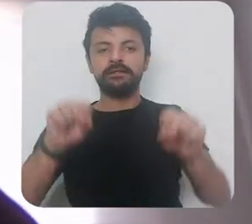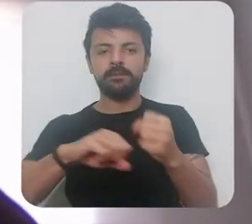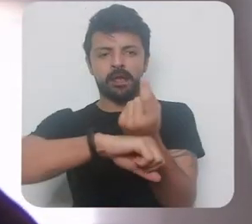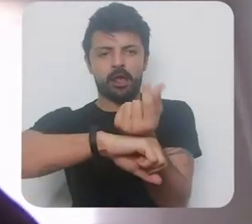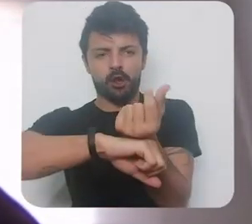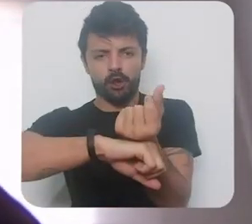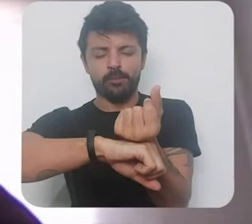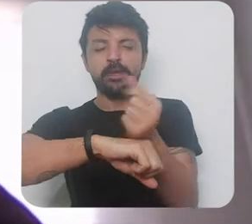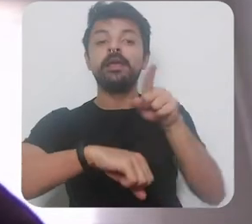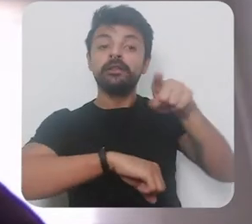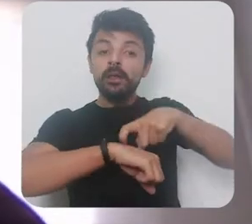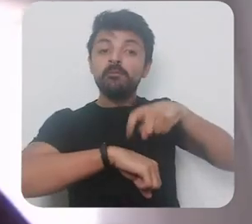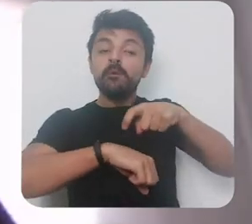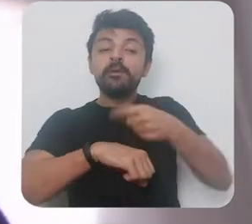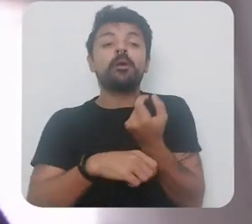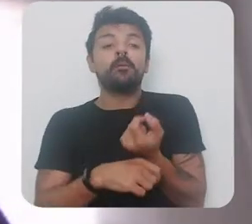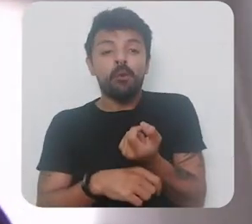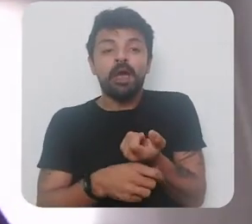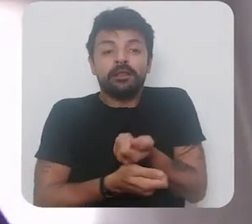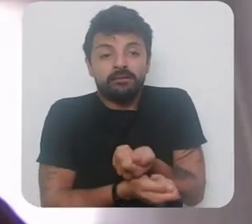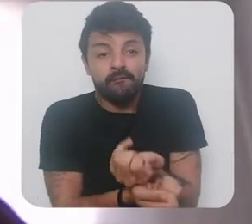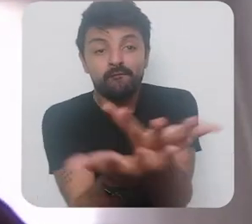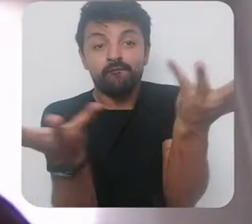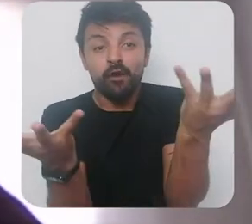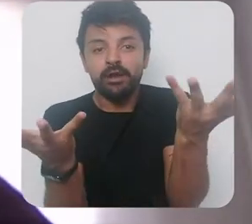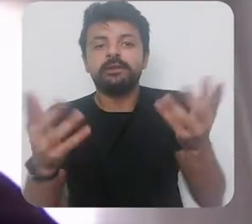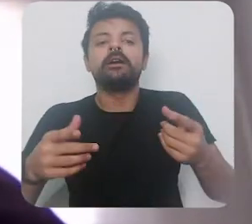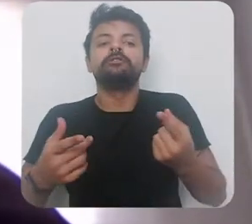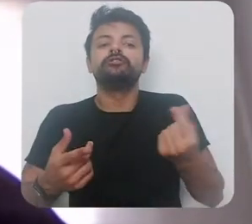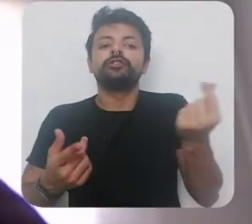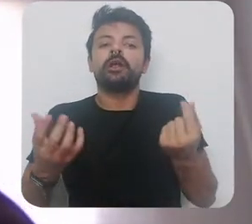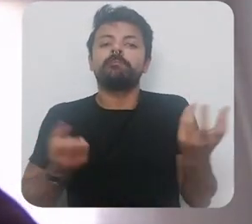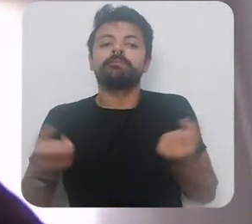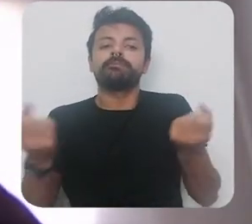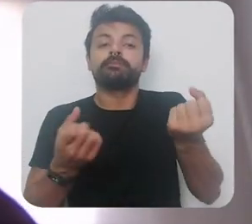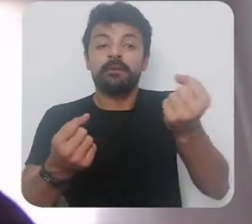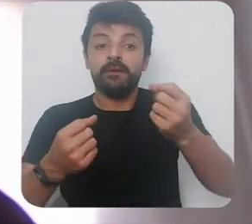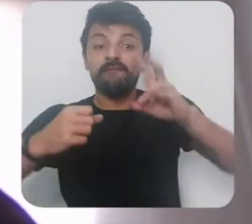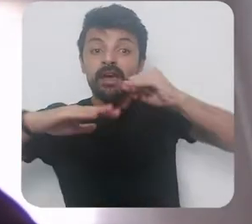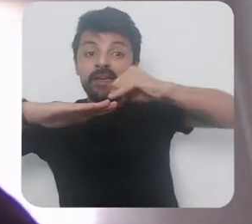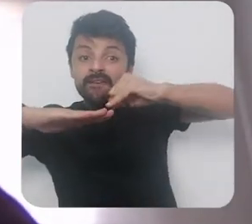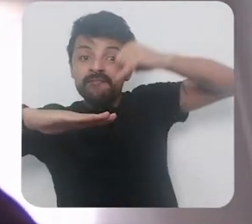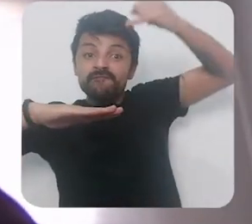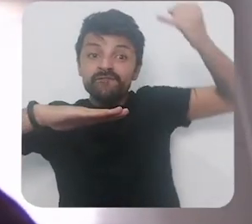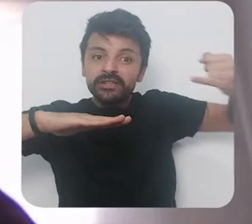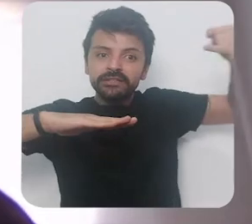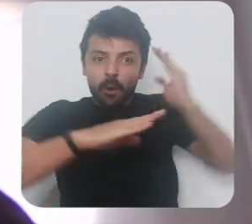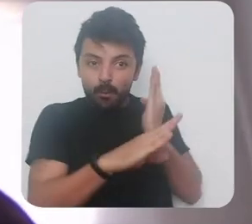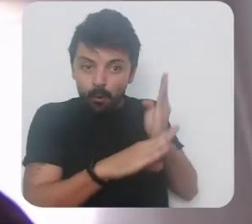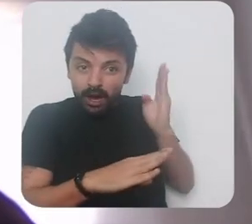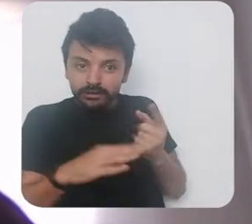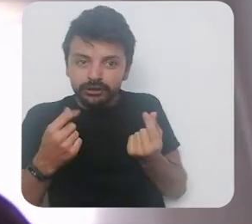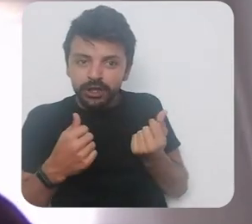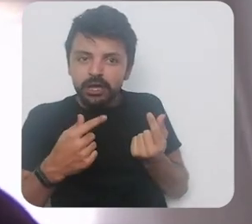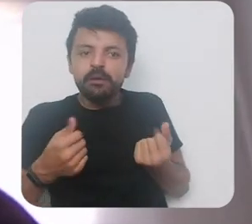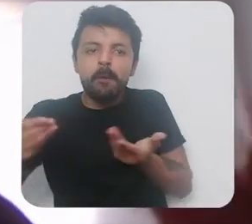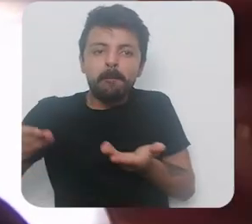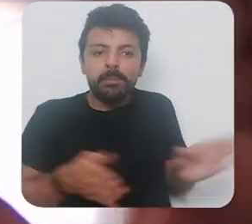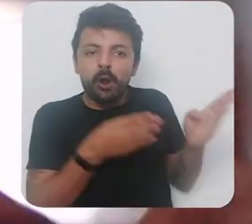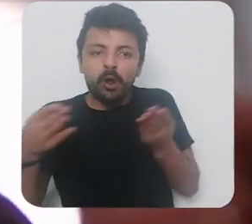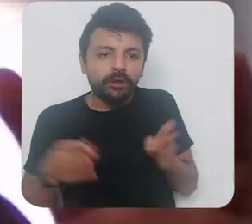liquidez de oferta monetária ele não deve causar pressão inflacionária em função disso então